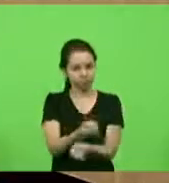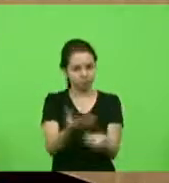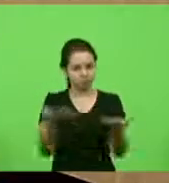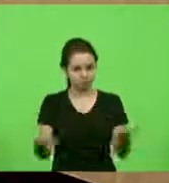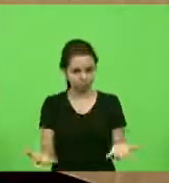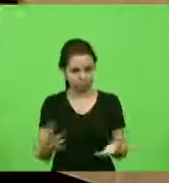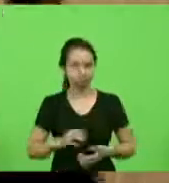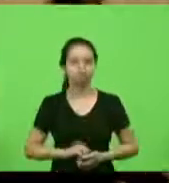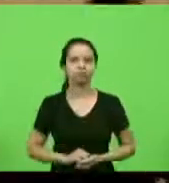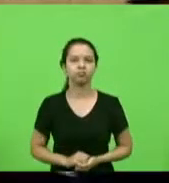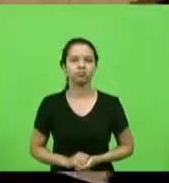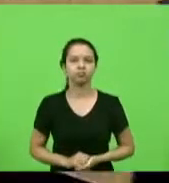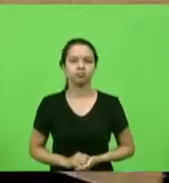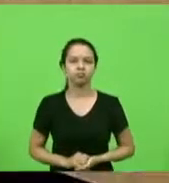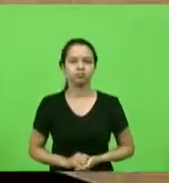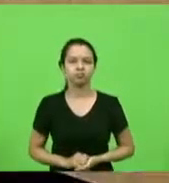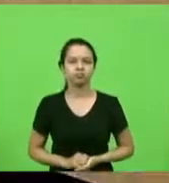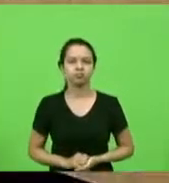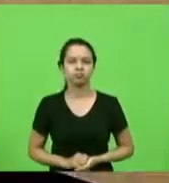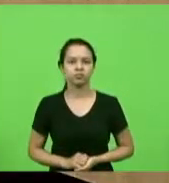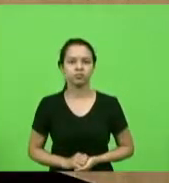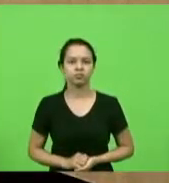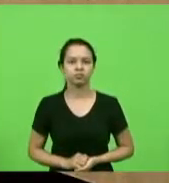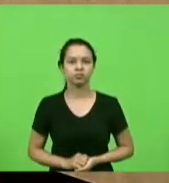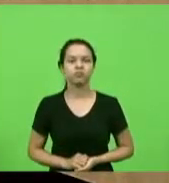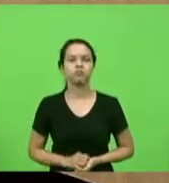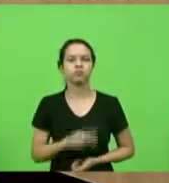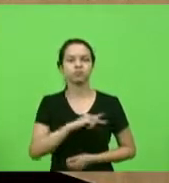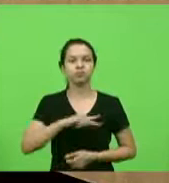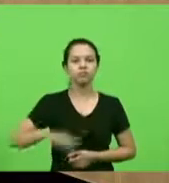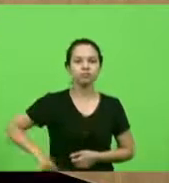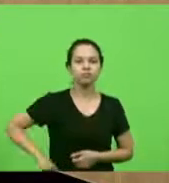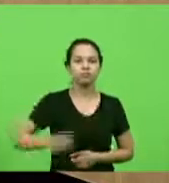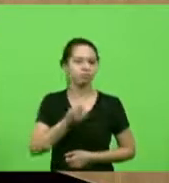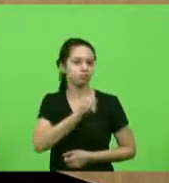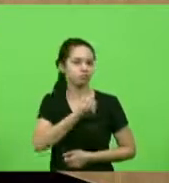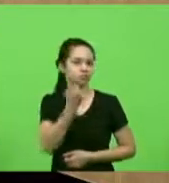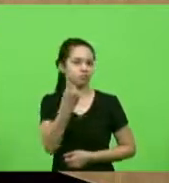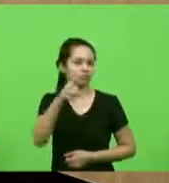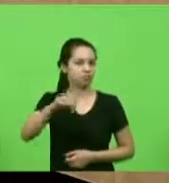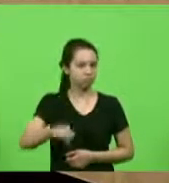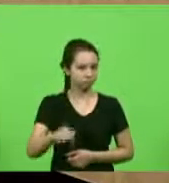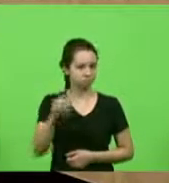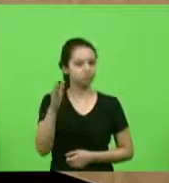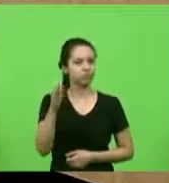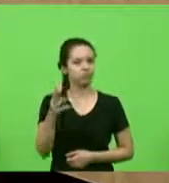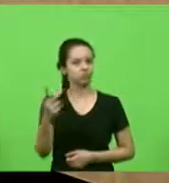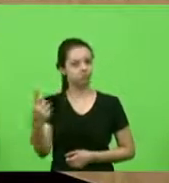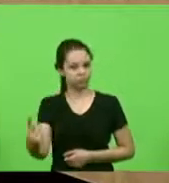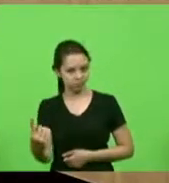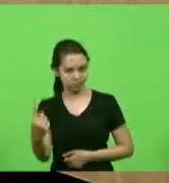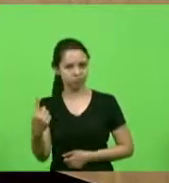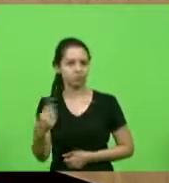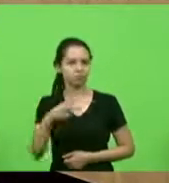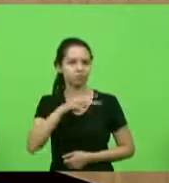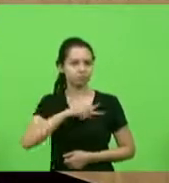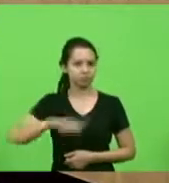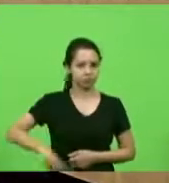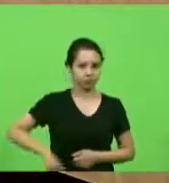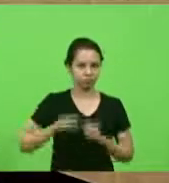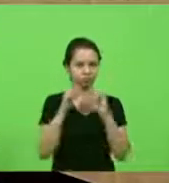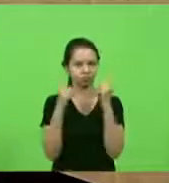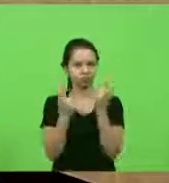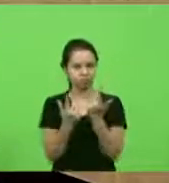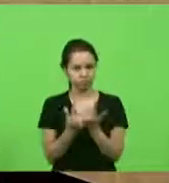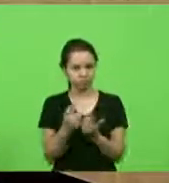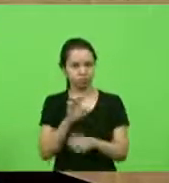expediente. Ato da presidência, número 17, 2021. Presidenta da Assembleia Legislativa do Estado de Santa Catarina, de